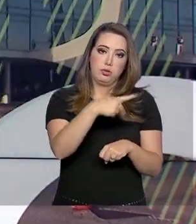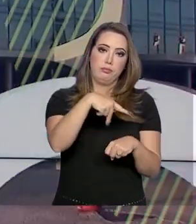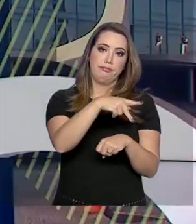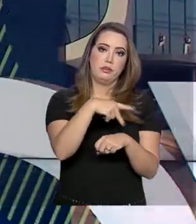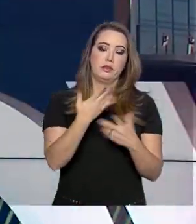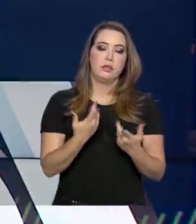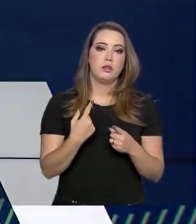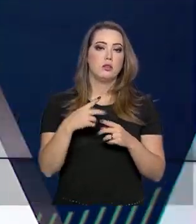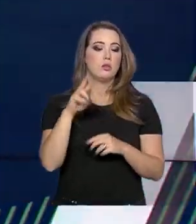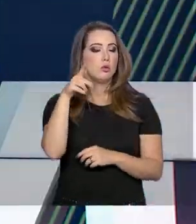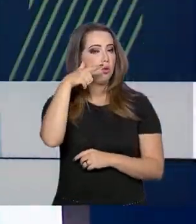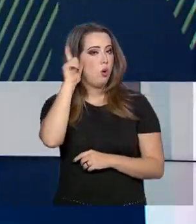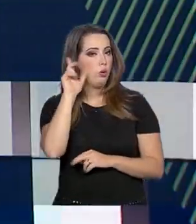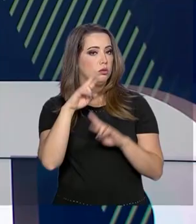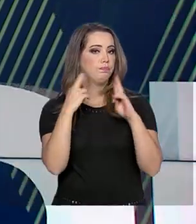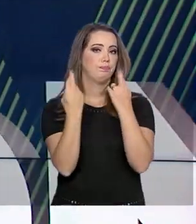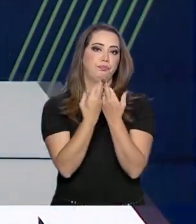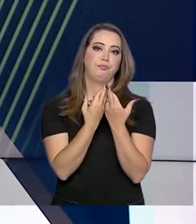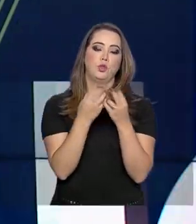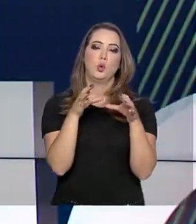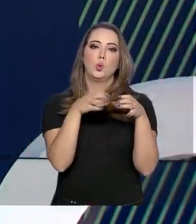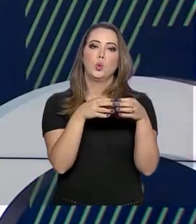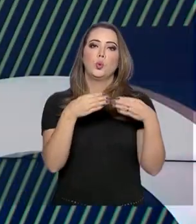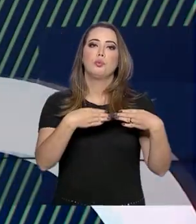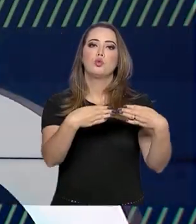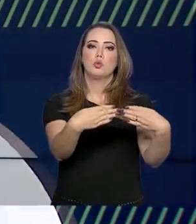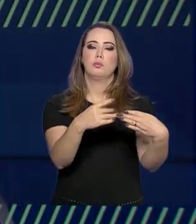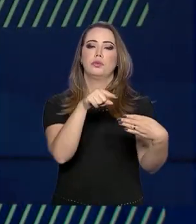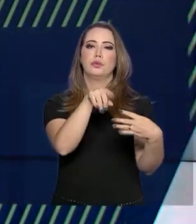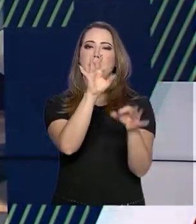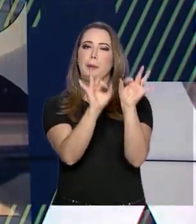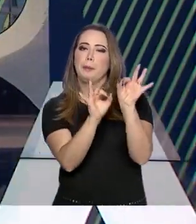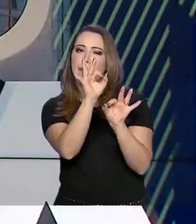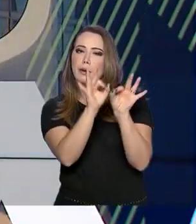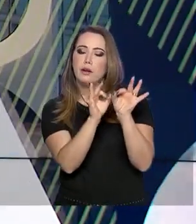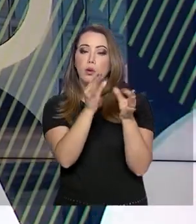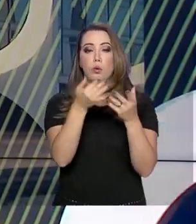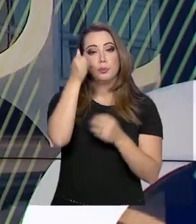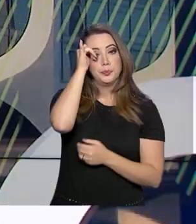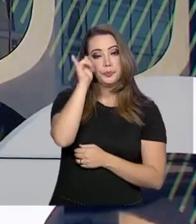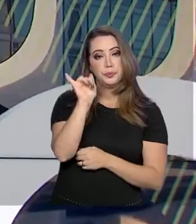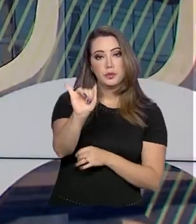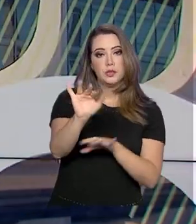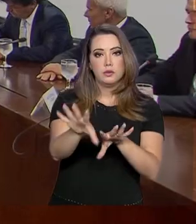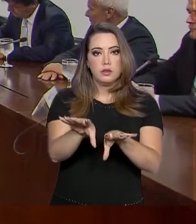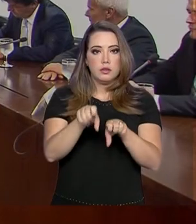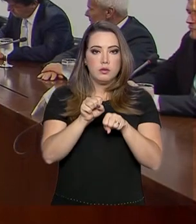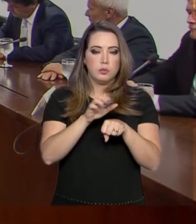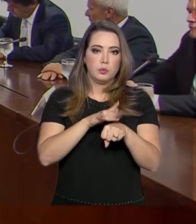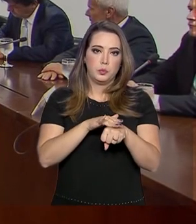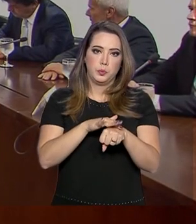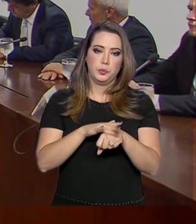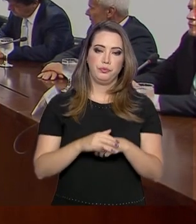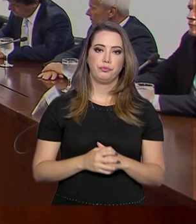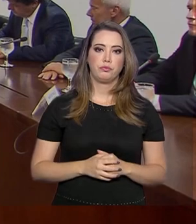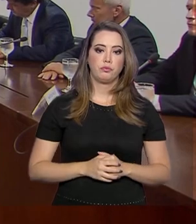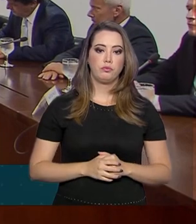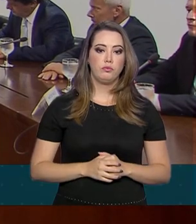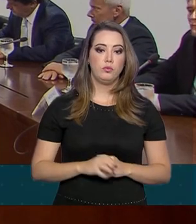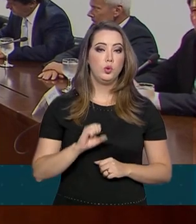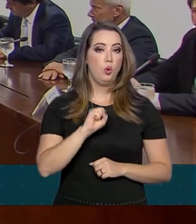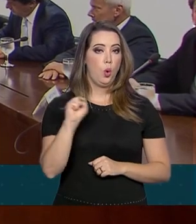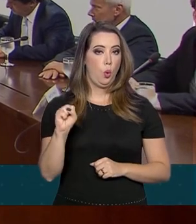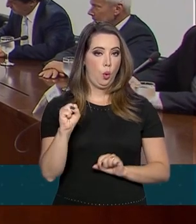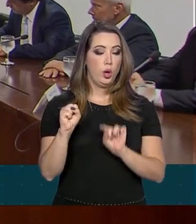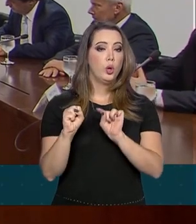reunião interministerial para alinhar as medidas de prevenção e combate à doença. Oito ministros